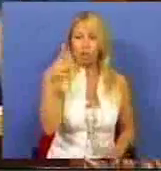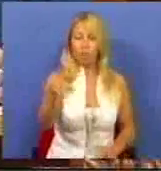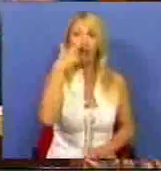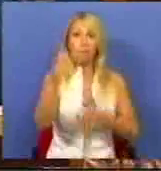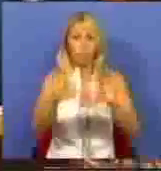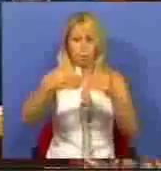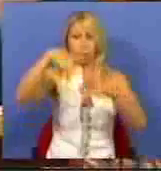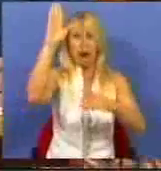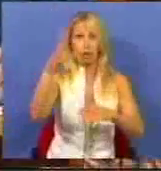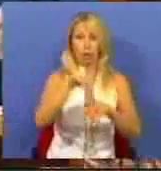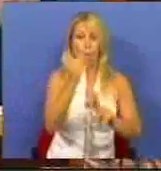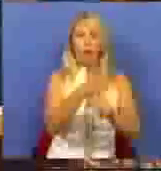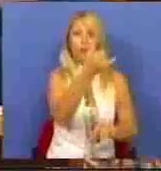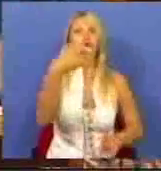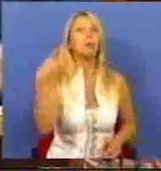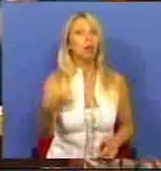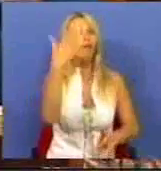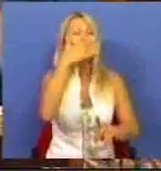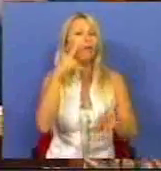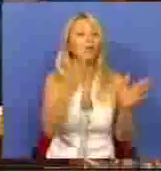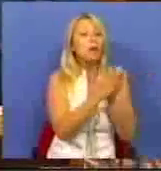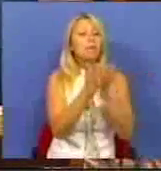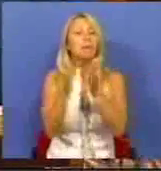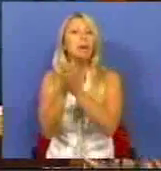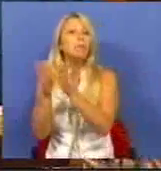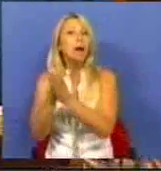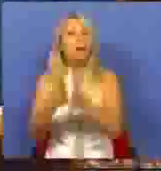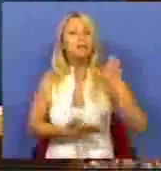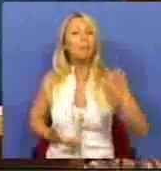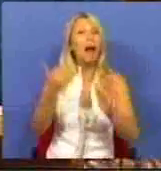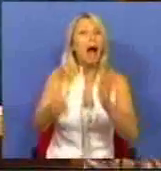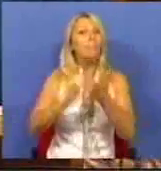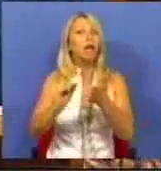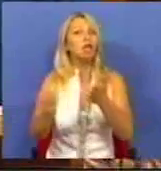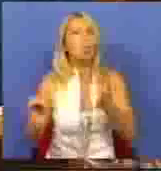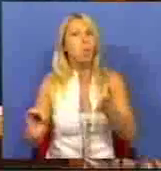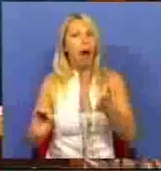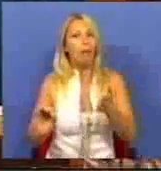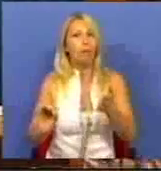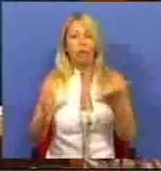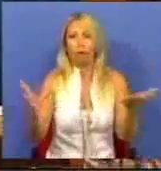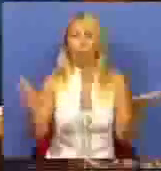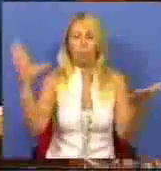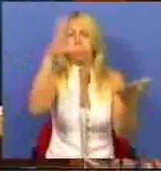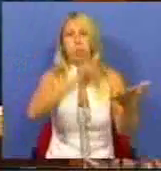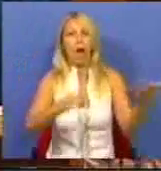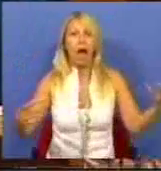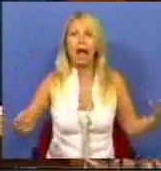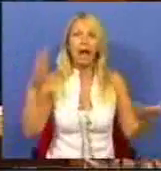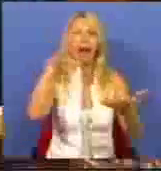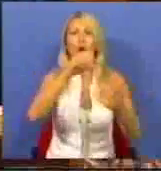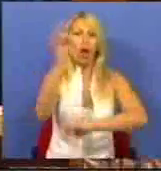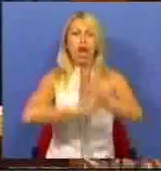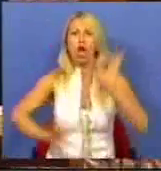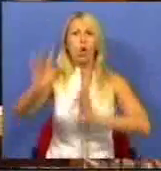2009, se contarmos com os desempregados que estão fora do registro. O recorde europeu da taxa de mortalidade de